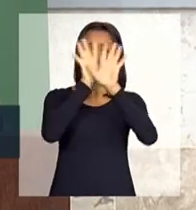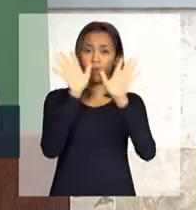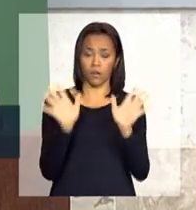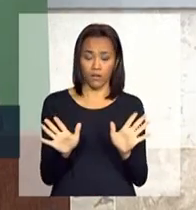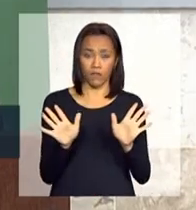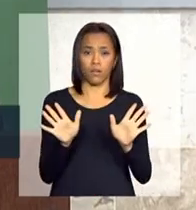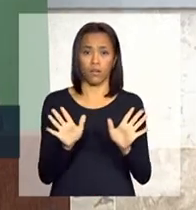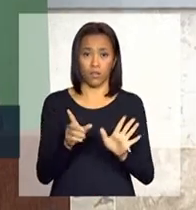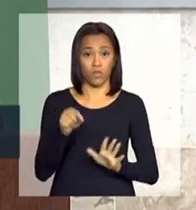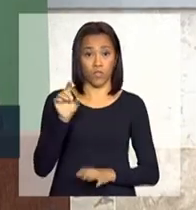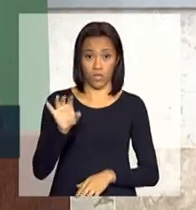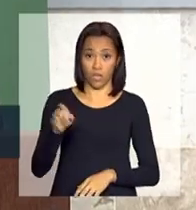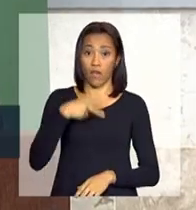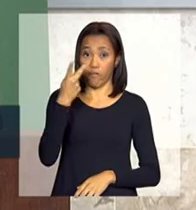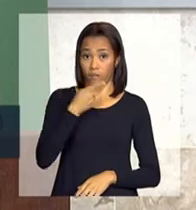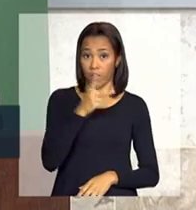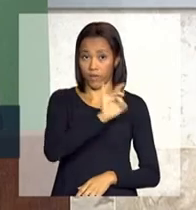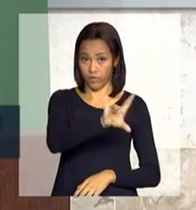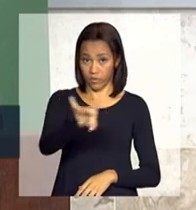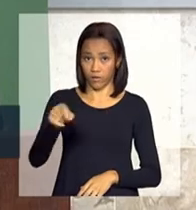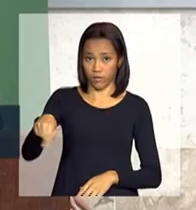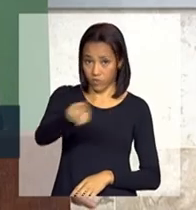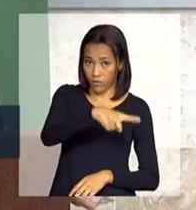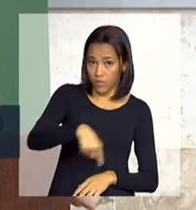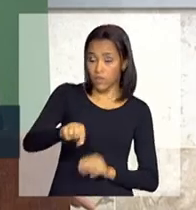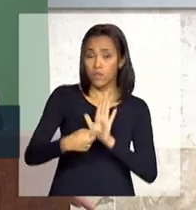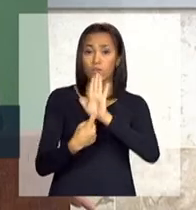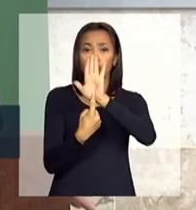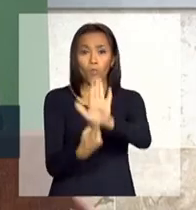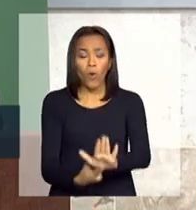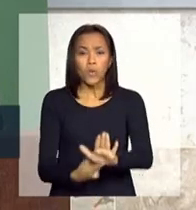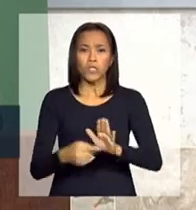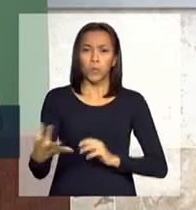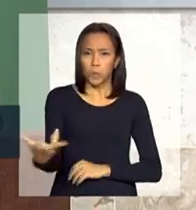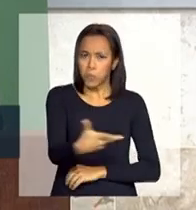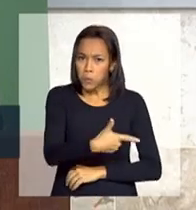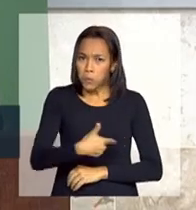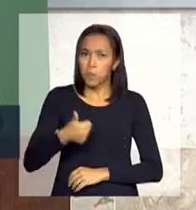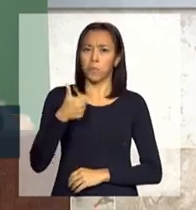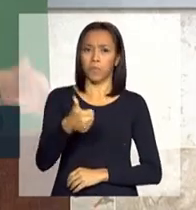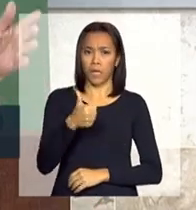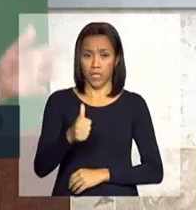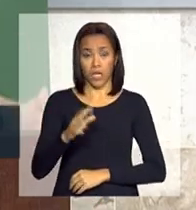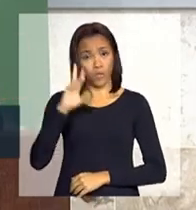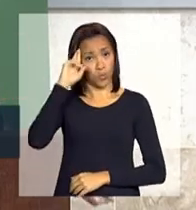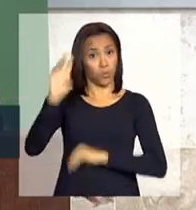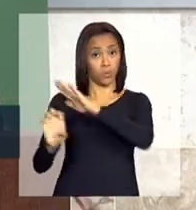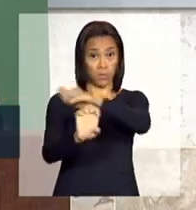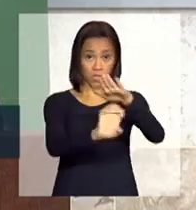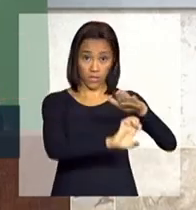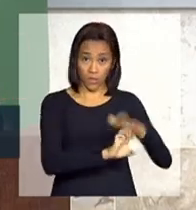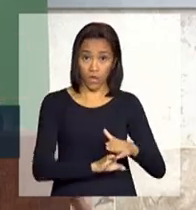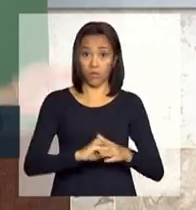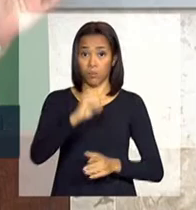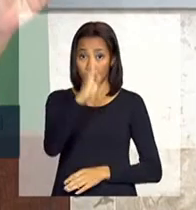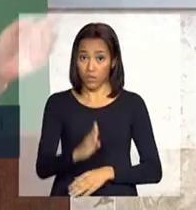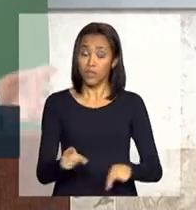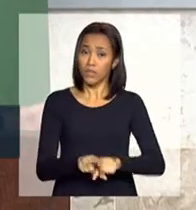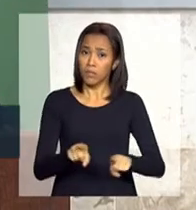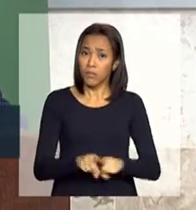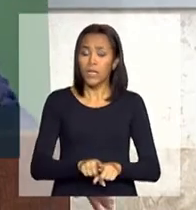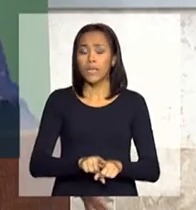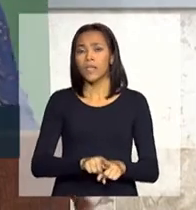dos senhores, que mostram a qualidade do empresariado brasileiro e o discernimento da liderança